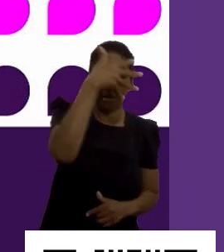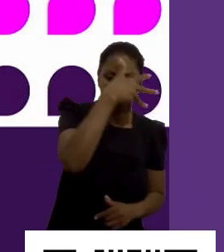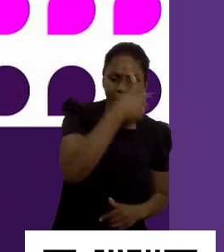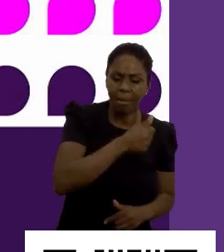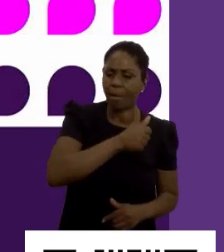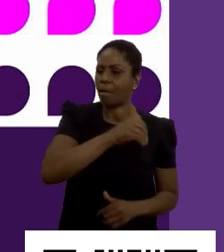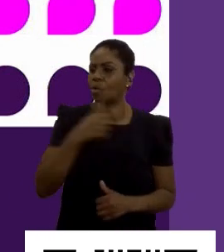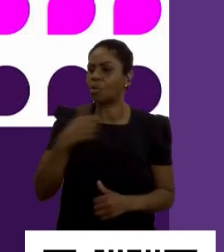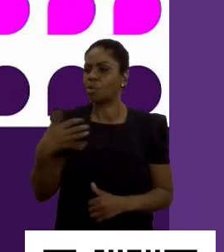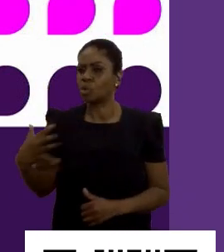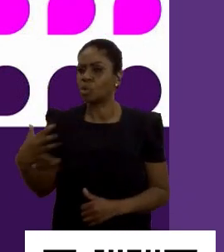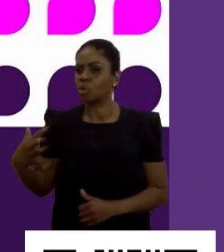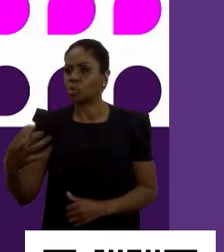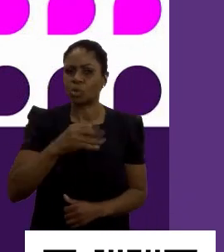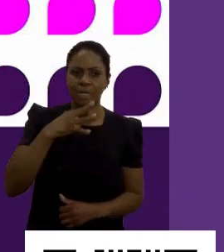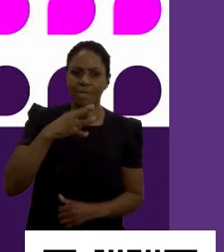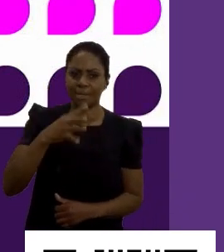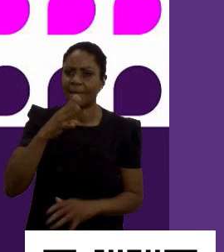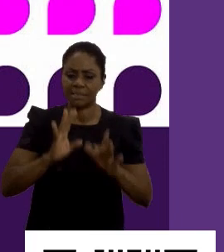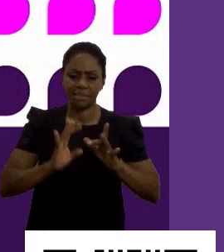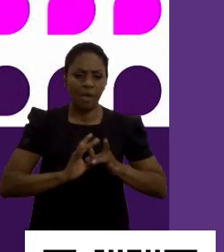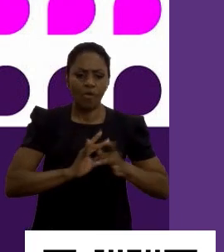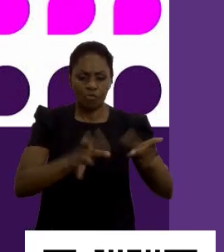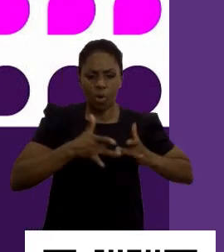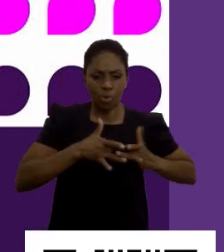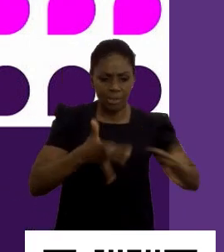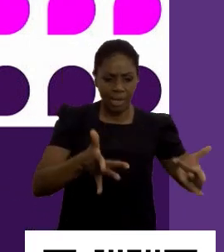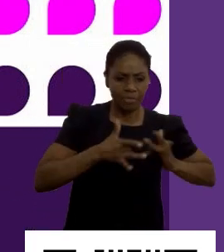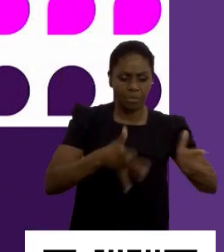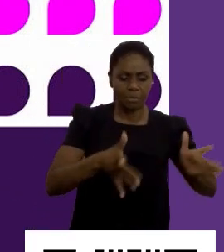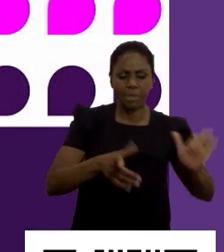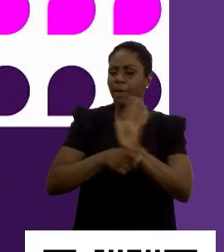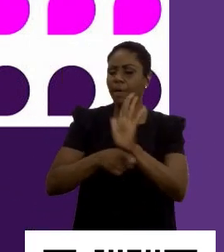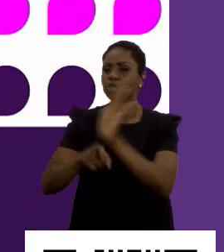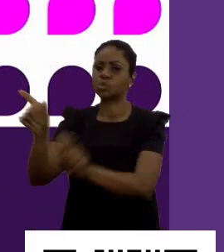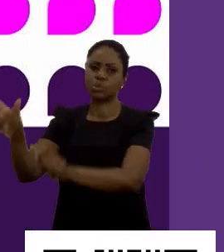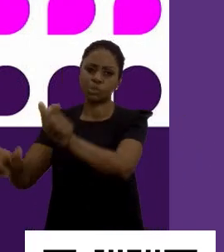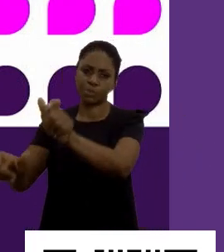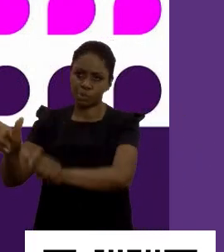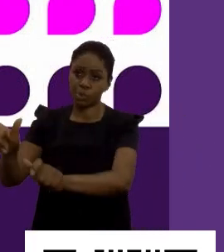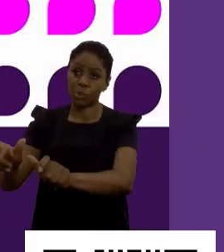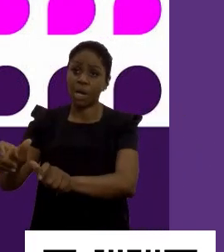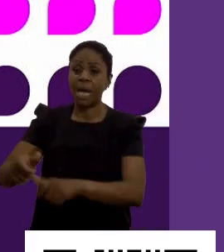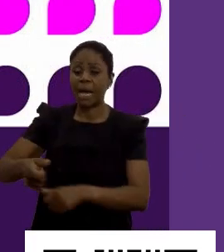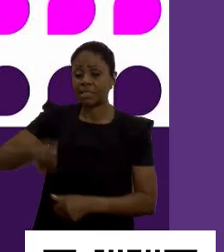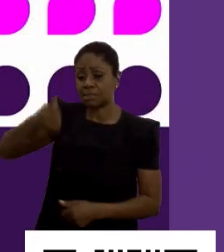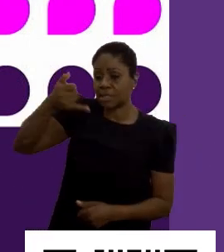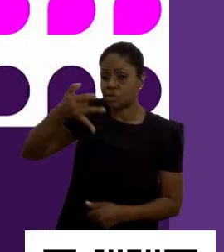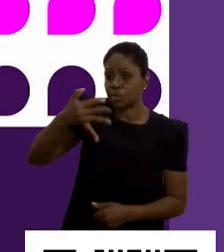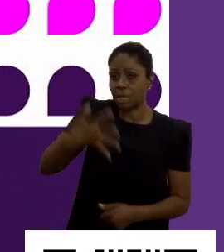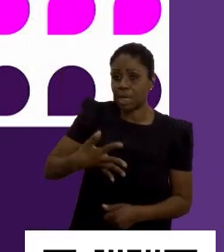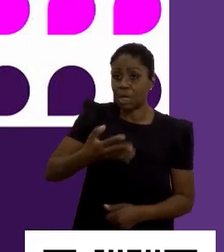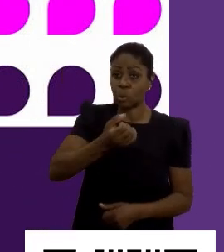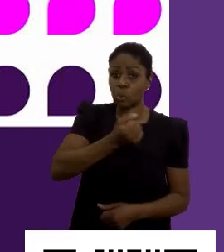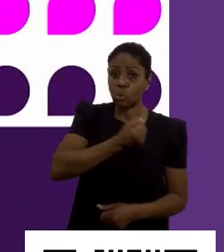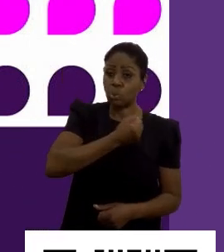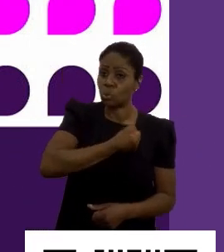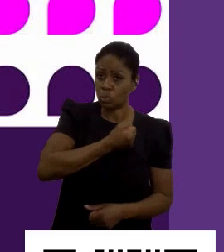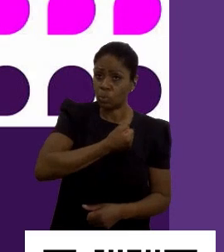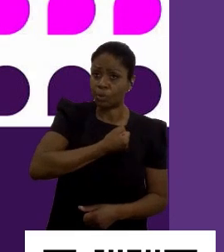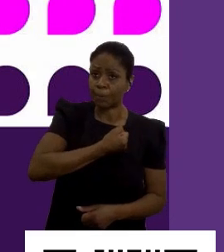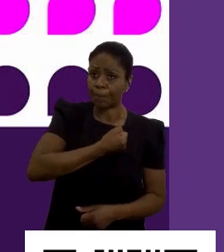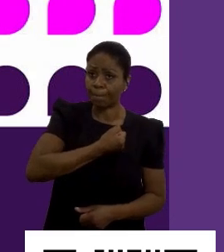todos conhecem, né? Ele faz muita coisa de voluntariado, ajuda muitas pessoas. E a gente está falando aqui de um número, né? Quer dizer, aí,